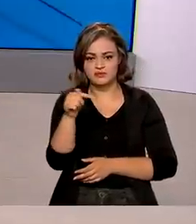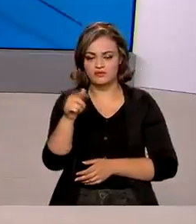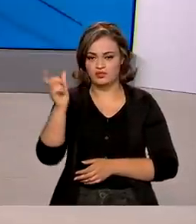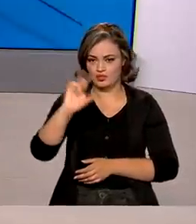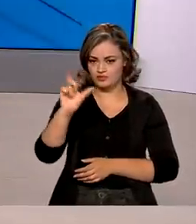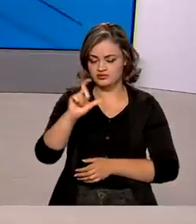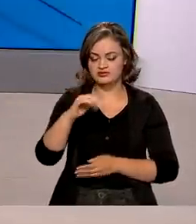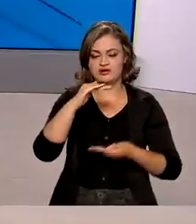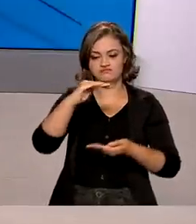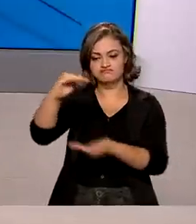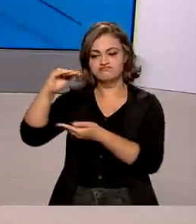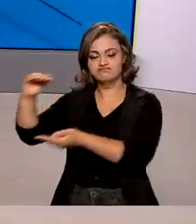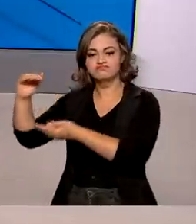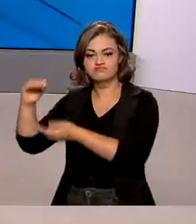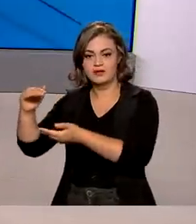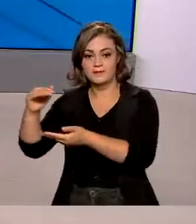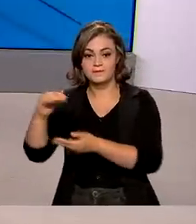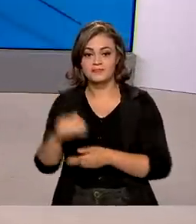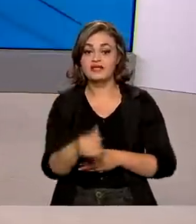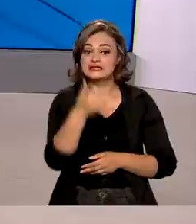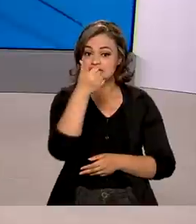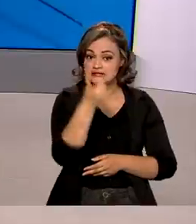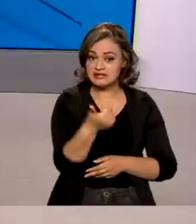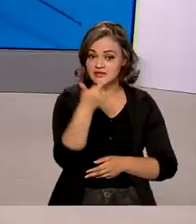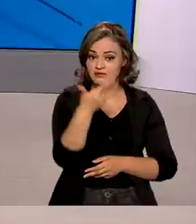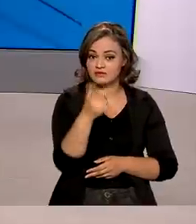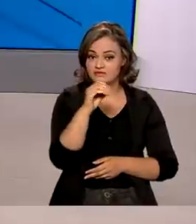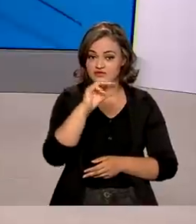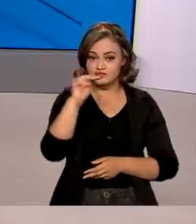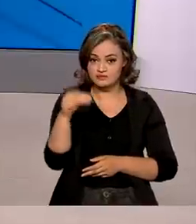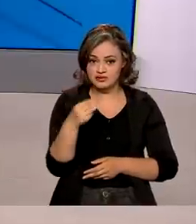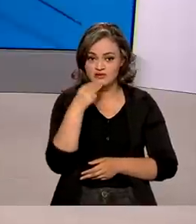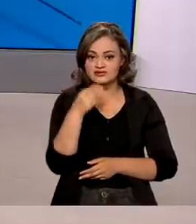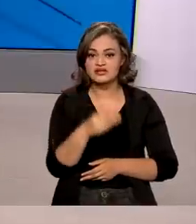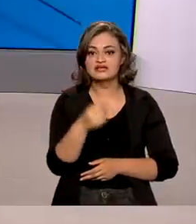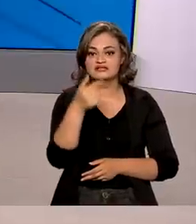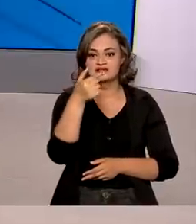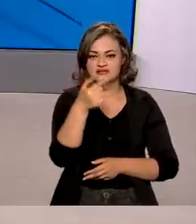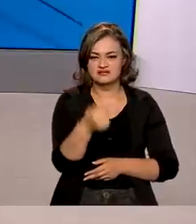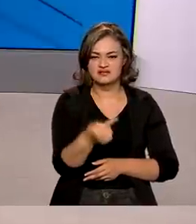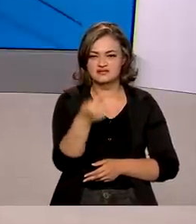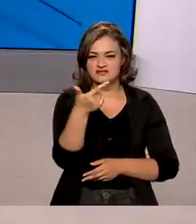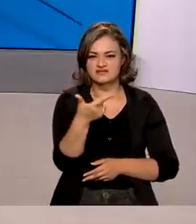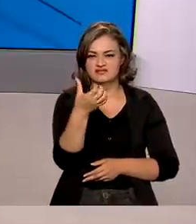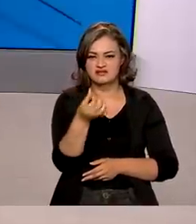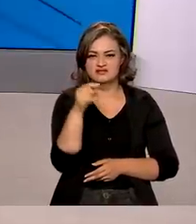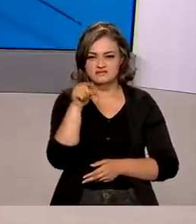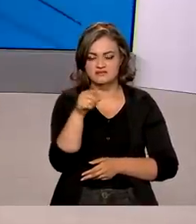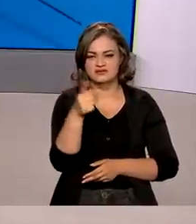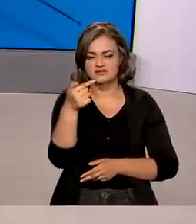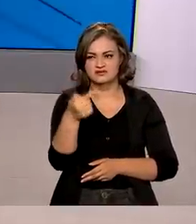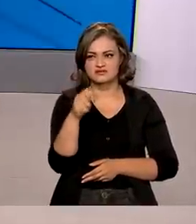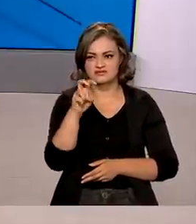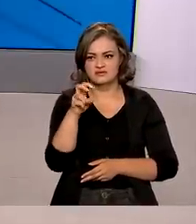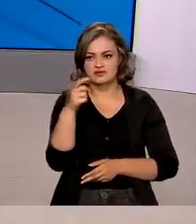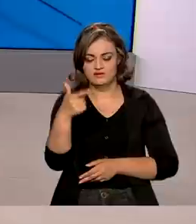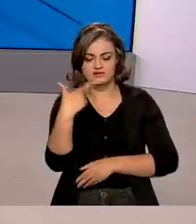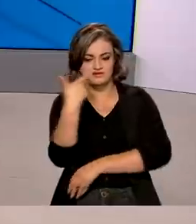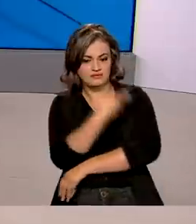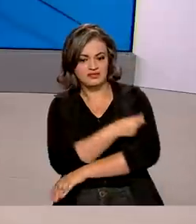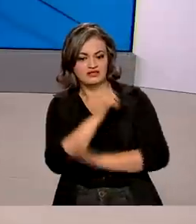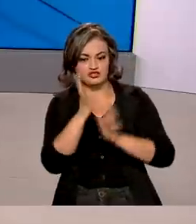doses distribuídas. Dessas doses aí, 120 milhões, 726 mil, 752 foram